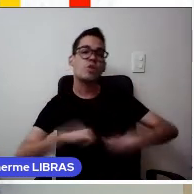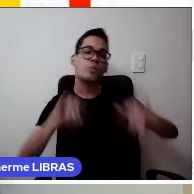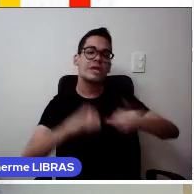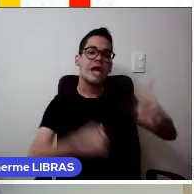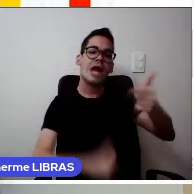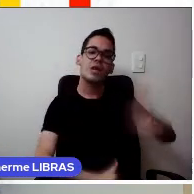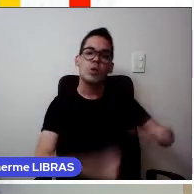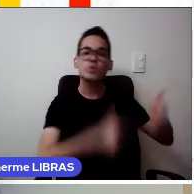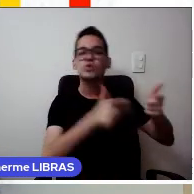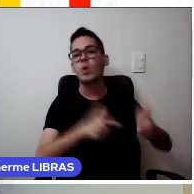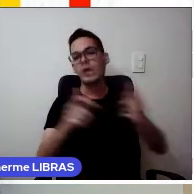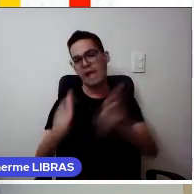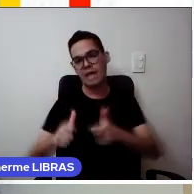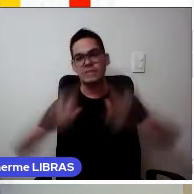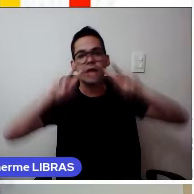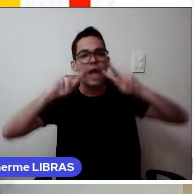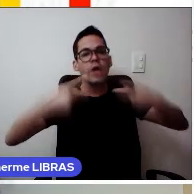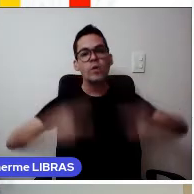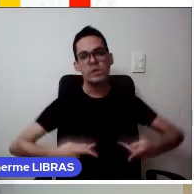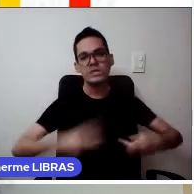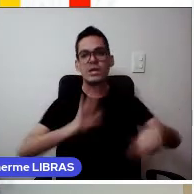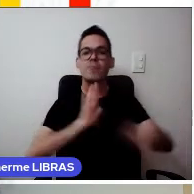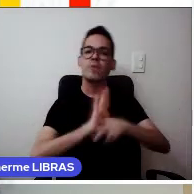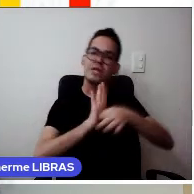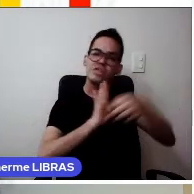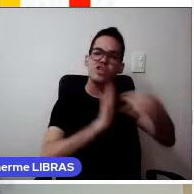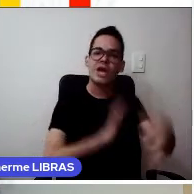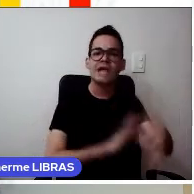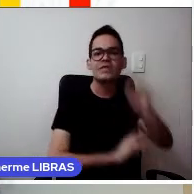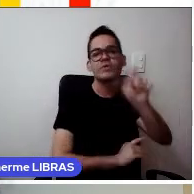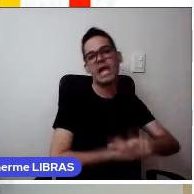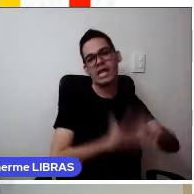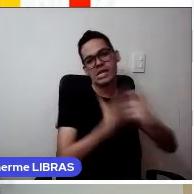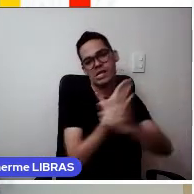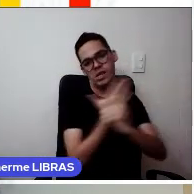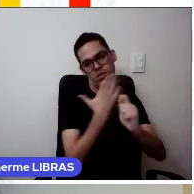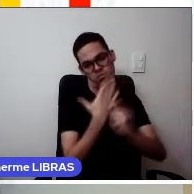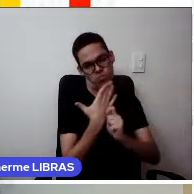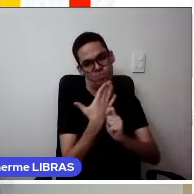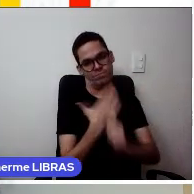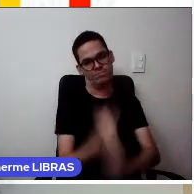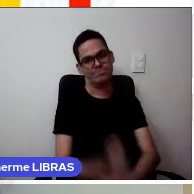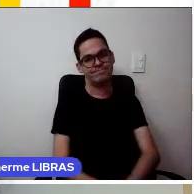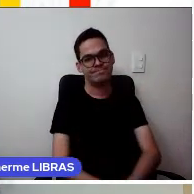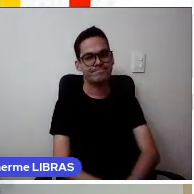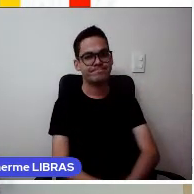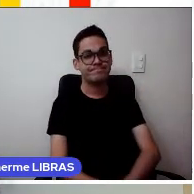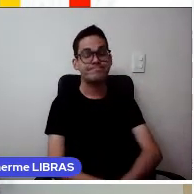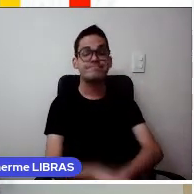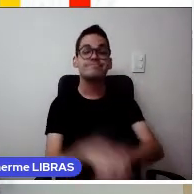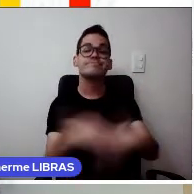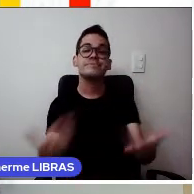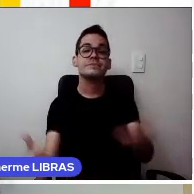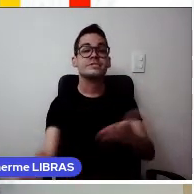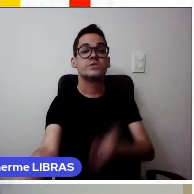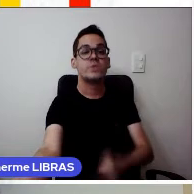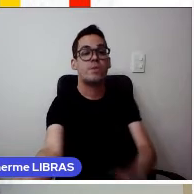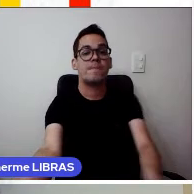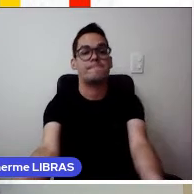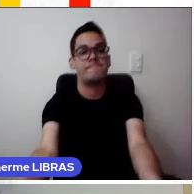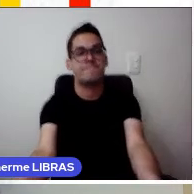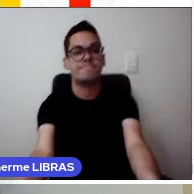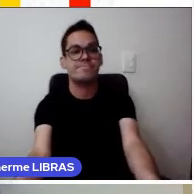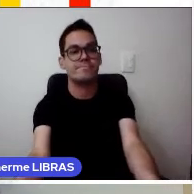espaços, reconhecida e indicada a autoria e a publicação neste portal. No que se refere aos direitos